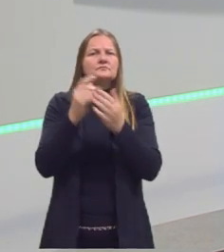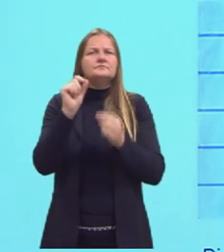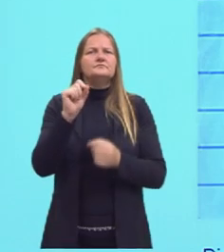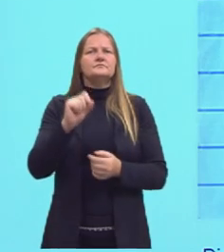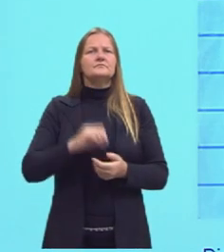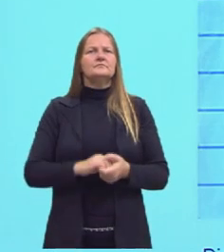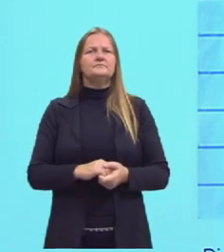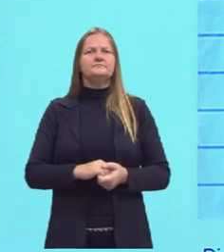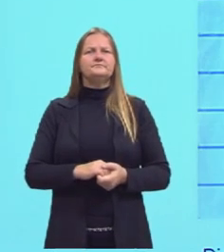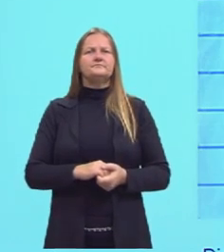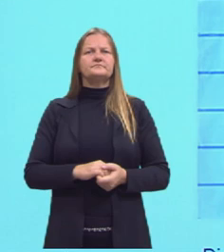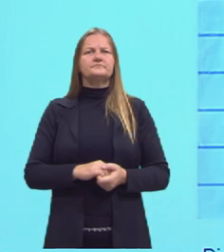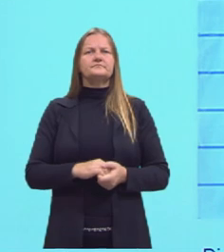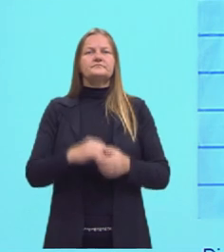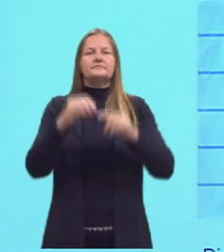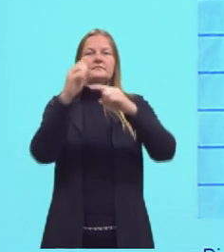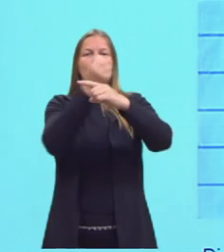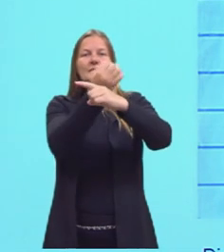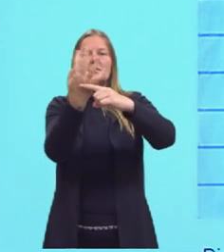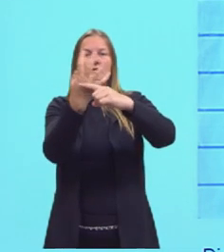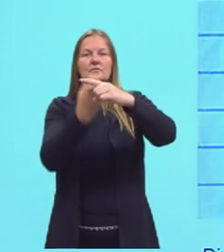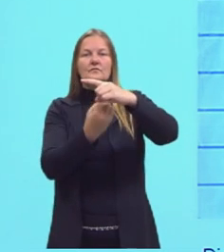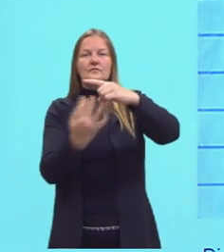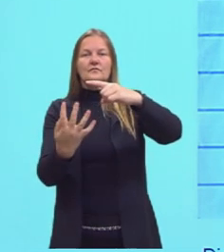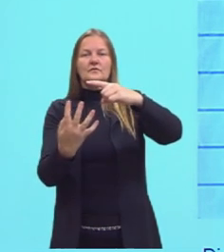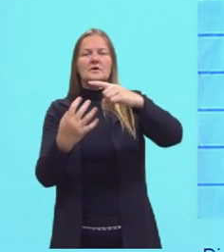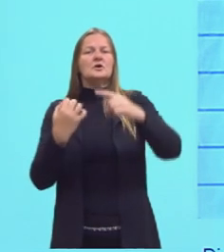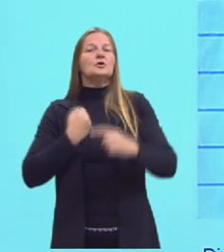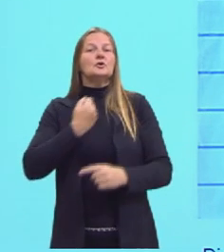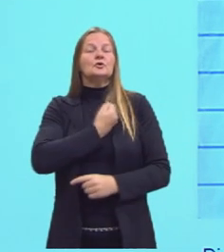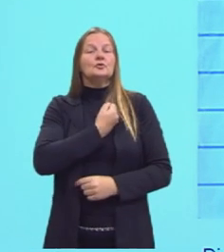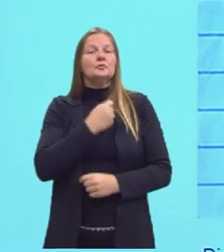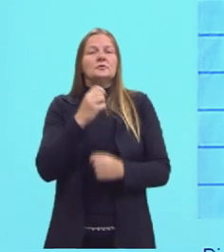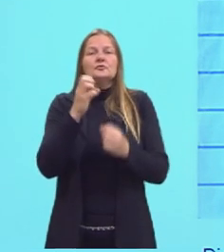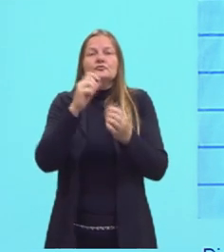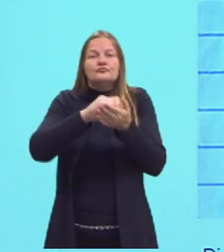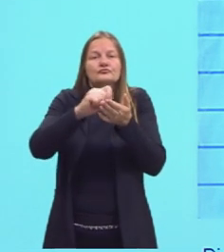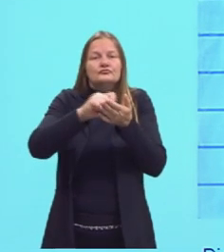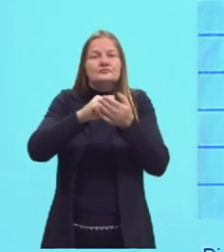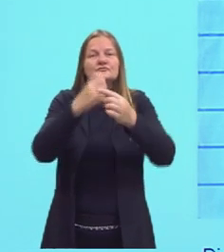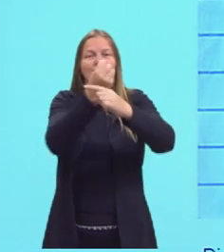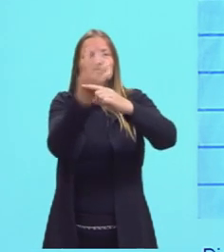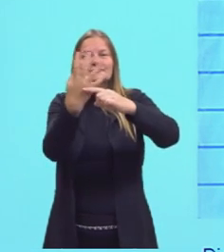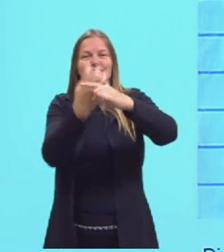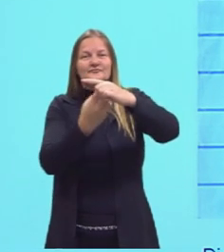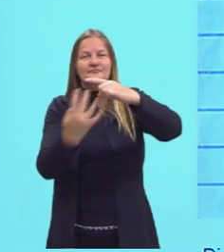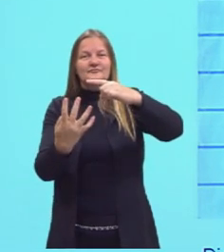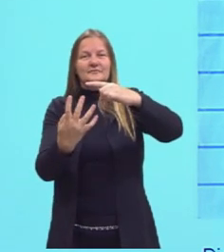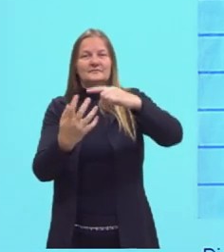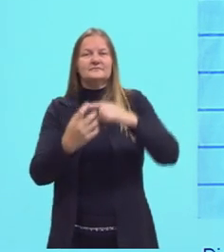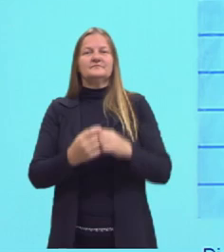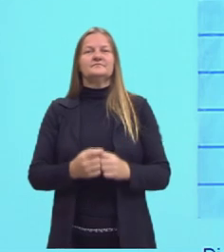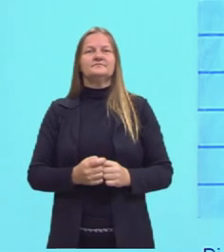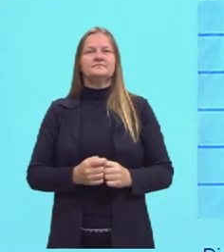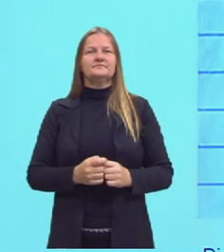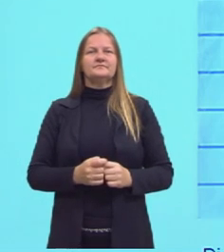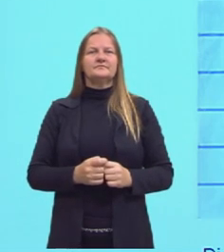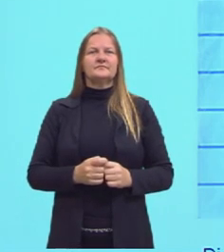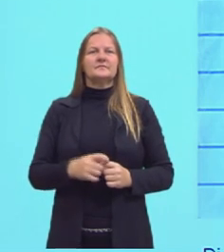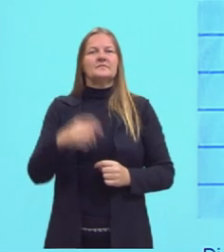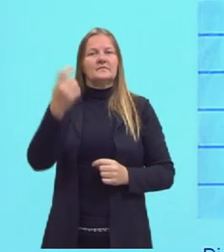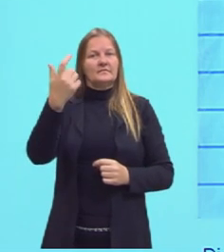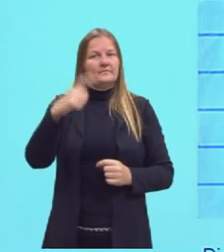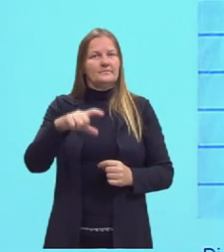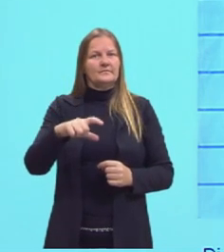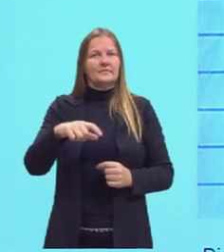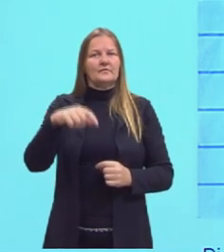Entra então todas as frações, todos os números que podem ser escritos como frações. Então entra novamente